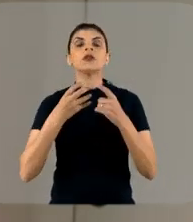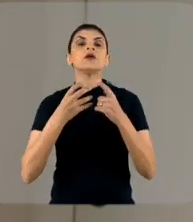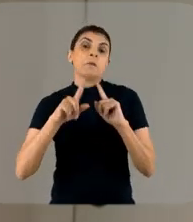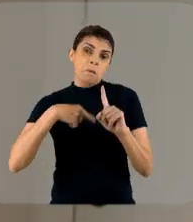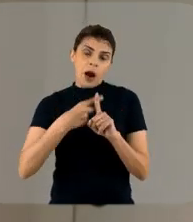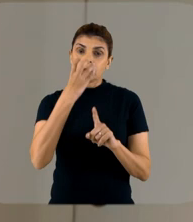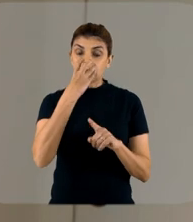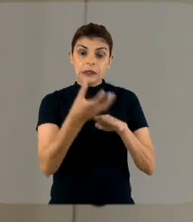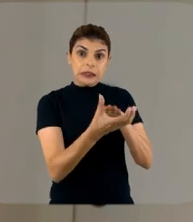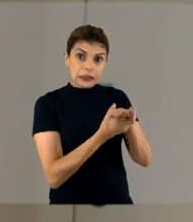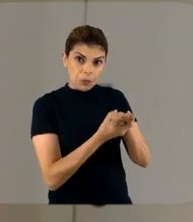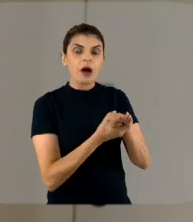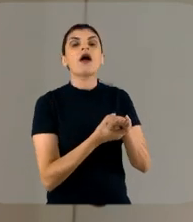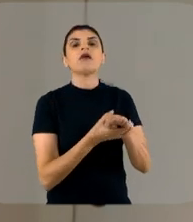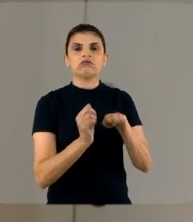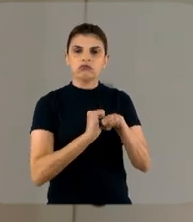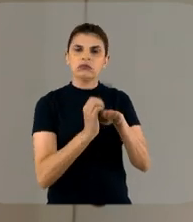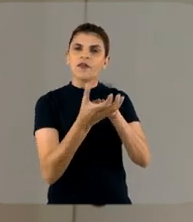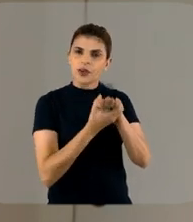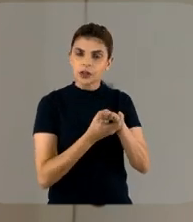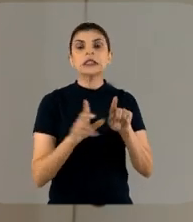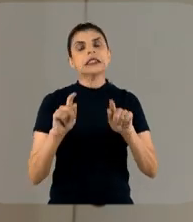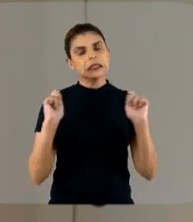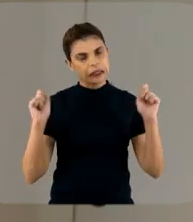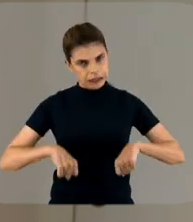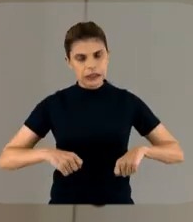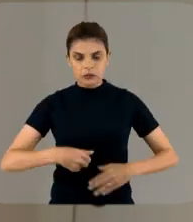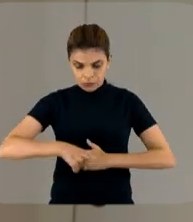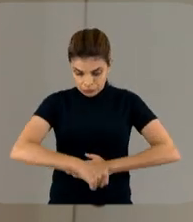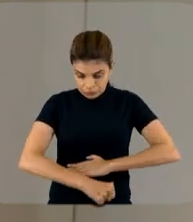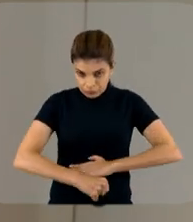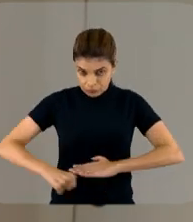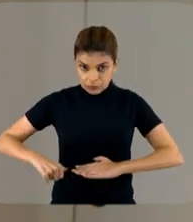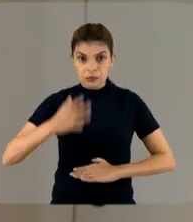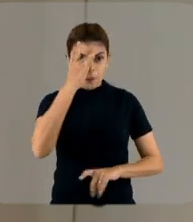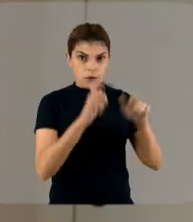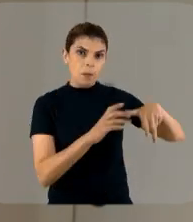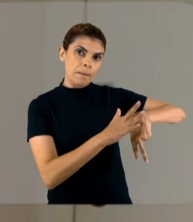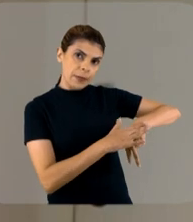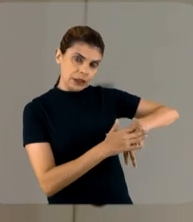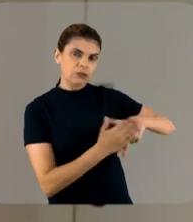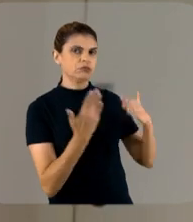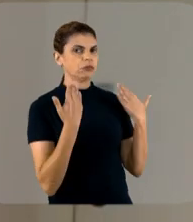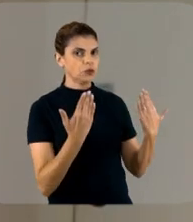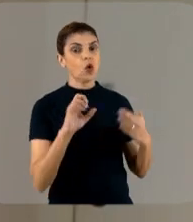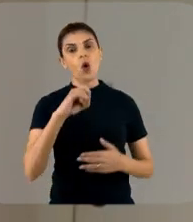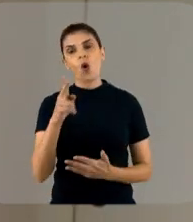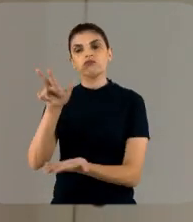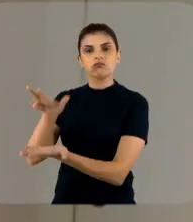protetor facial e calçado fechado. Isso, sim, nos procedimentos cirúrgicos obstétricos de casos suspeitos e confirmados.